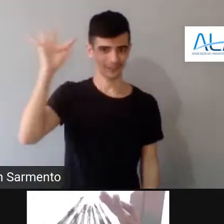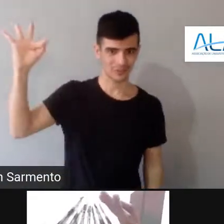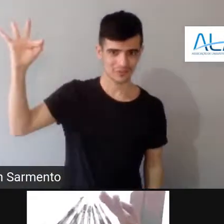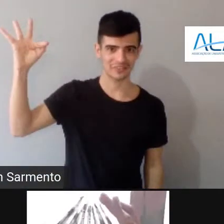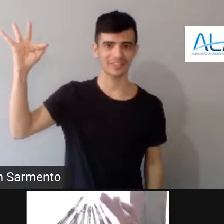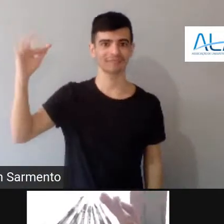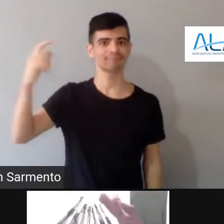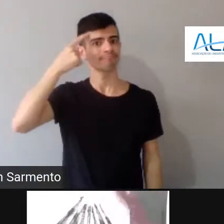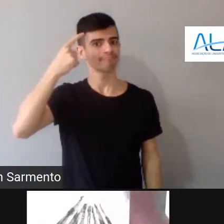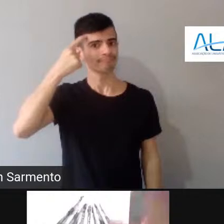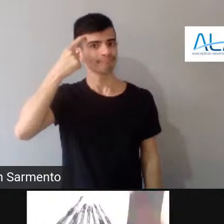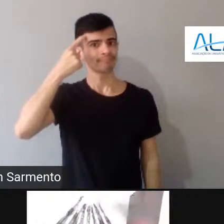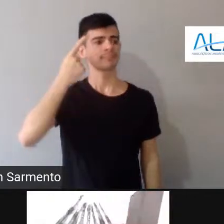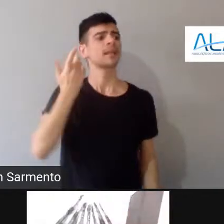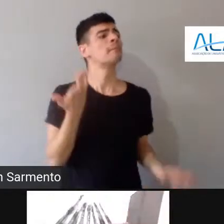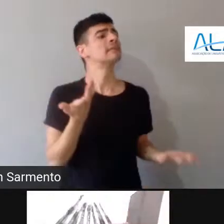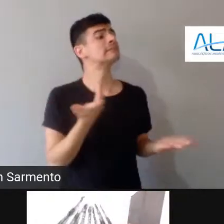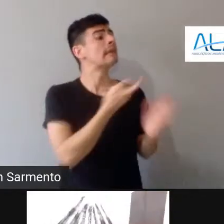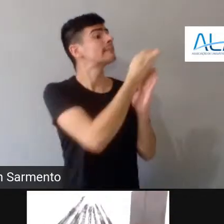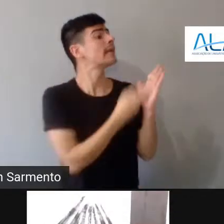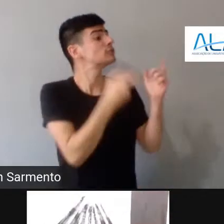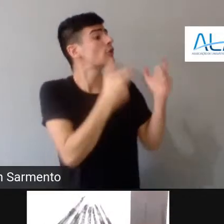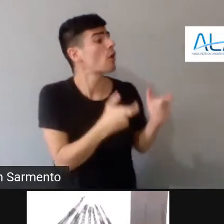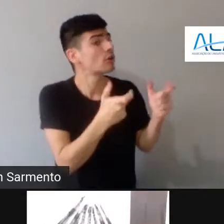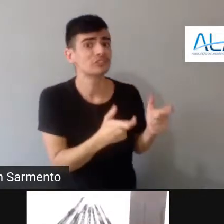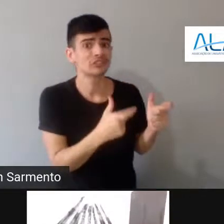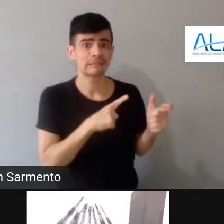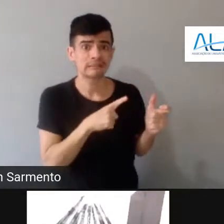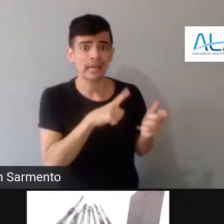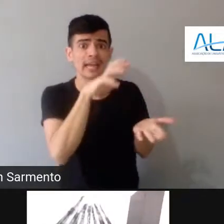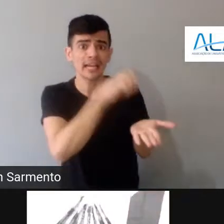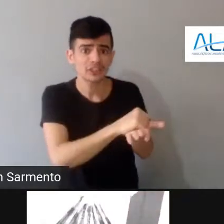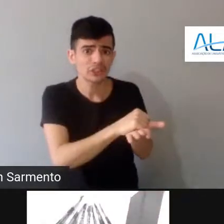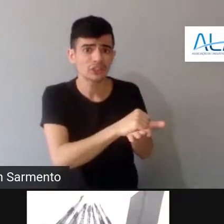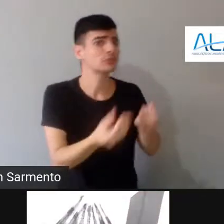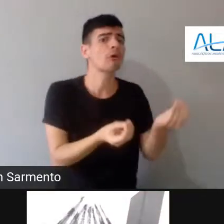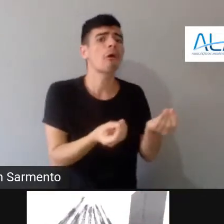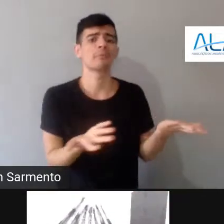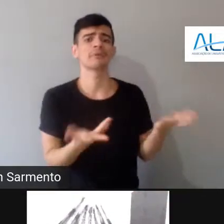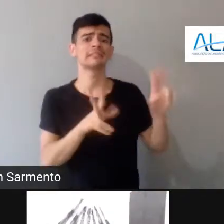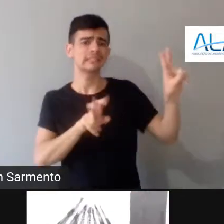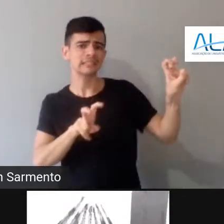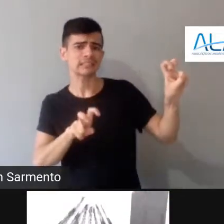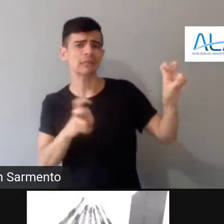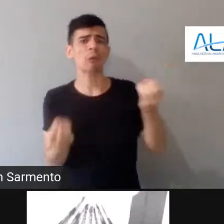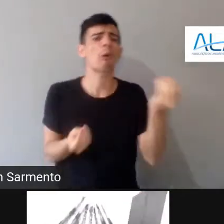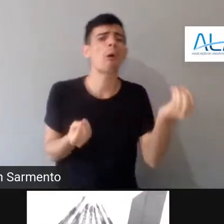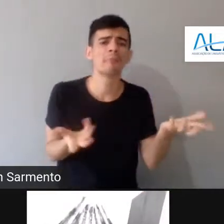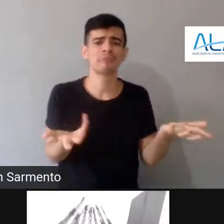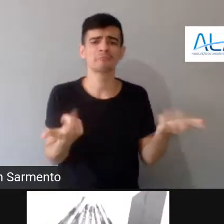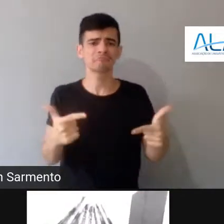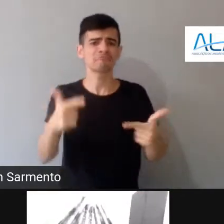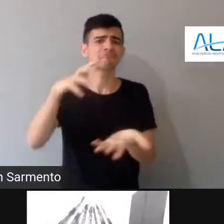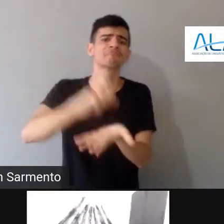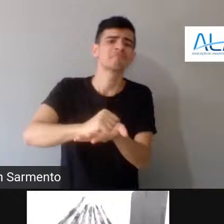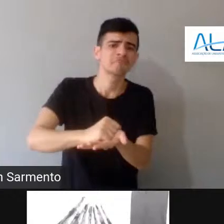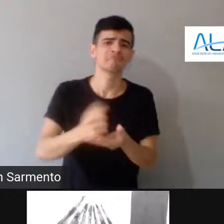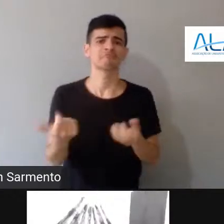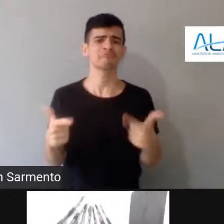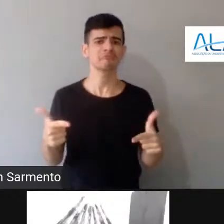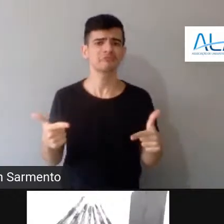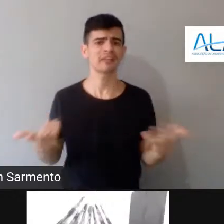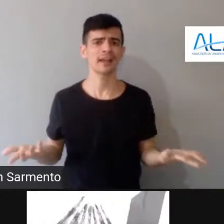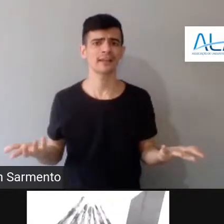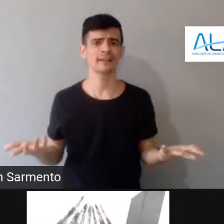isso? Cadê o texto lá que ele escreveu? Como é que você vai fazer essa citação? E eu ficava, pois